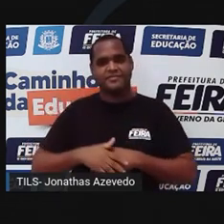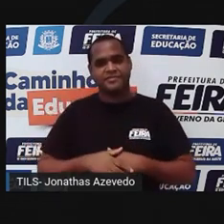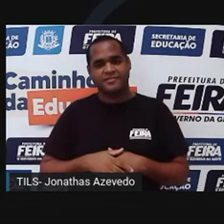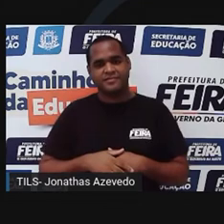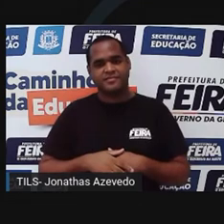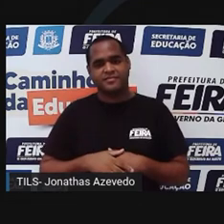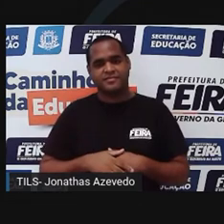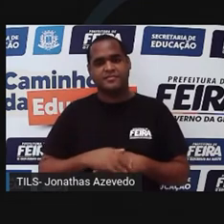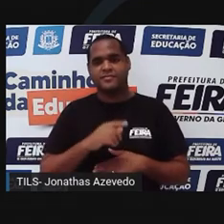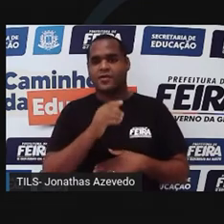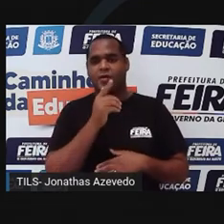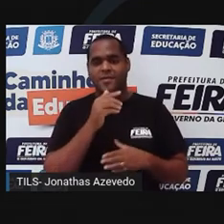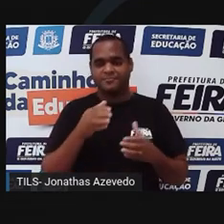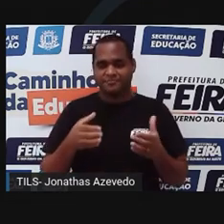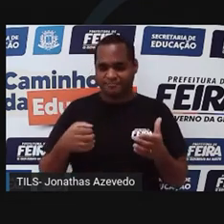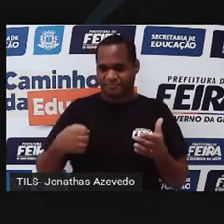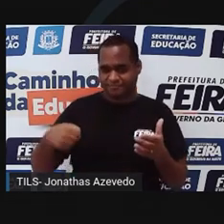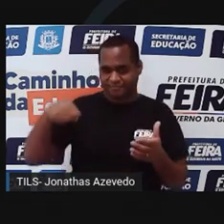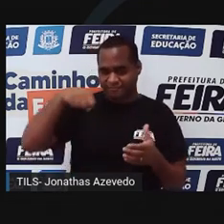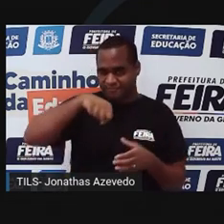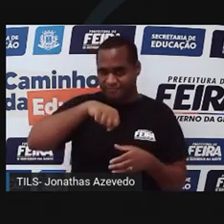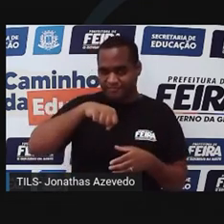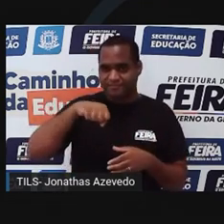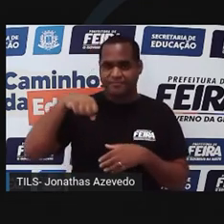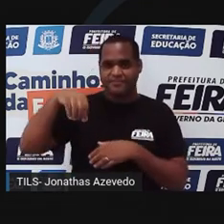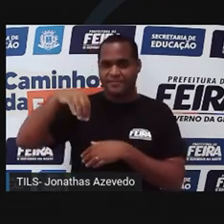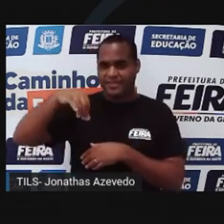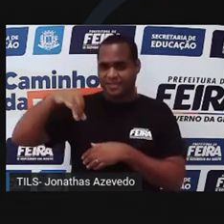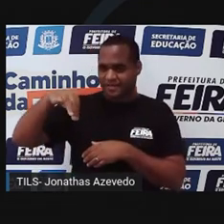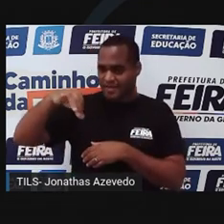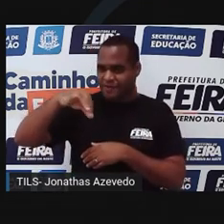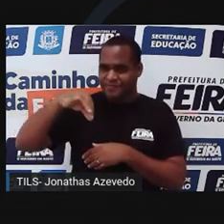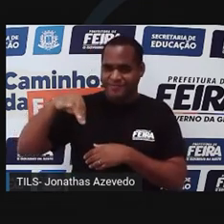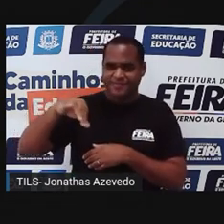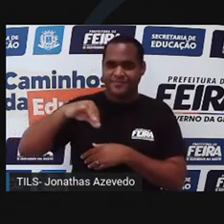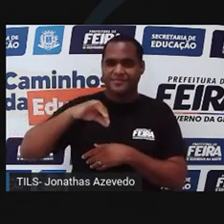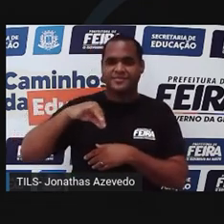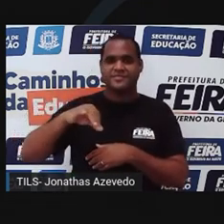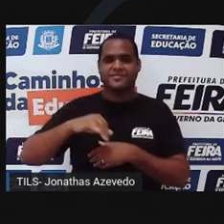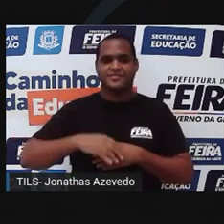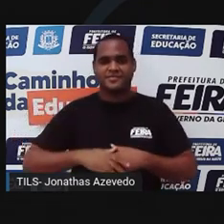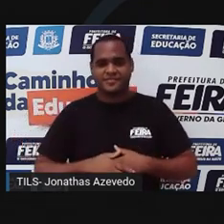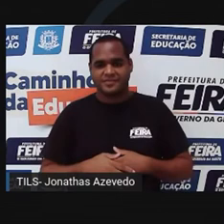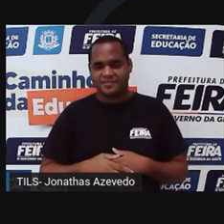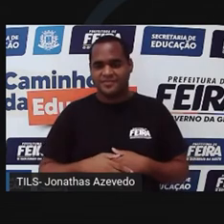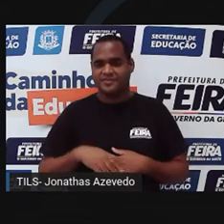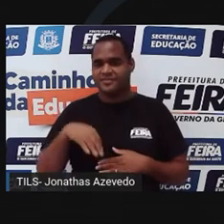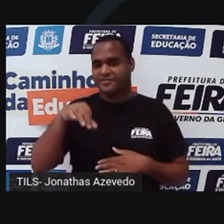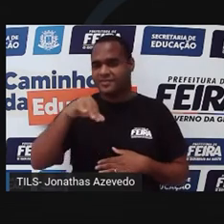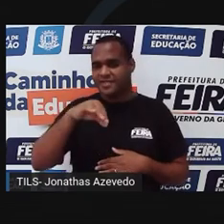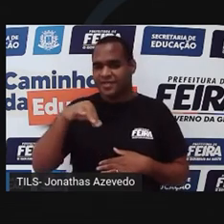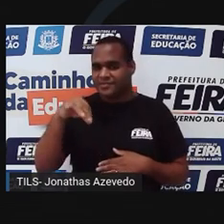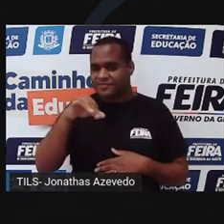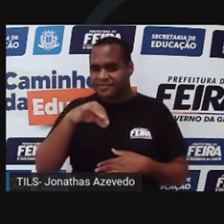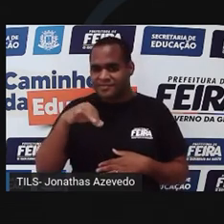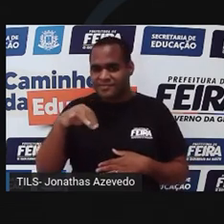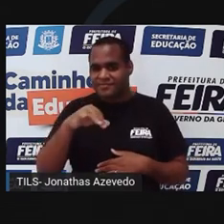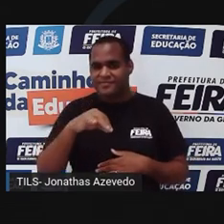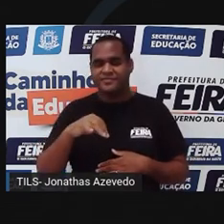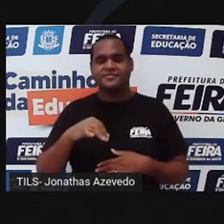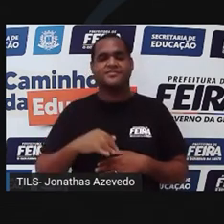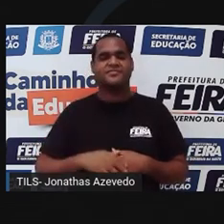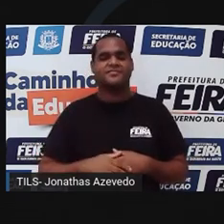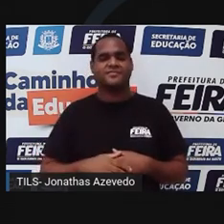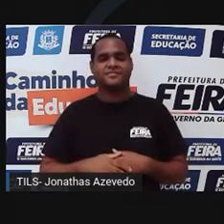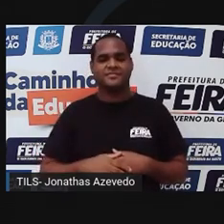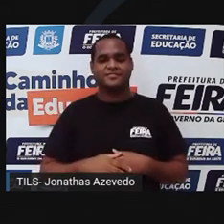Outro copo aqui. Esse copo aqui eu vou colocar sal. Vou acrescentar sal. Essa água desse copo vai ser